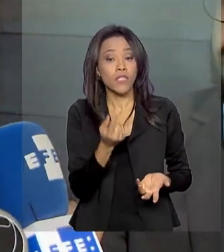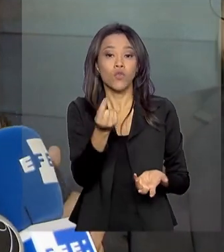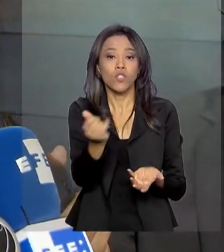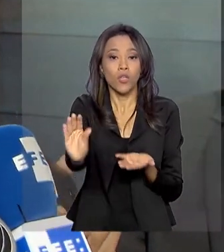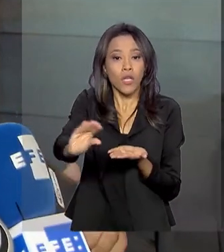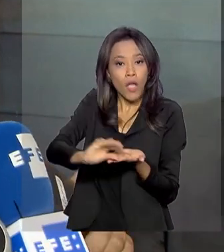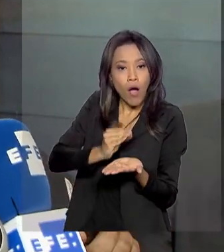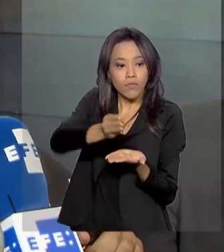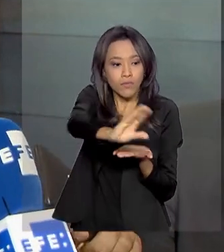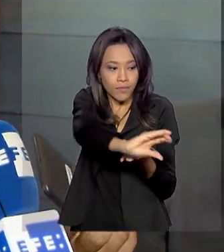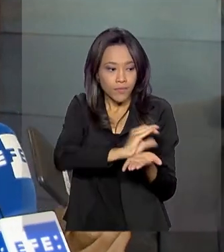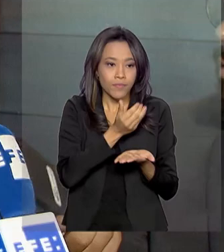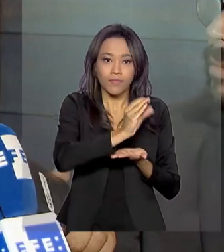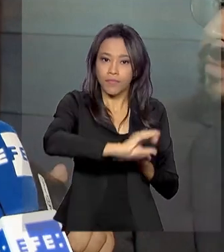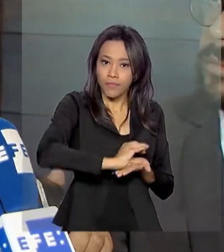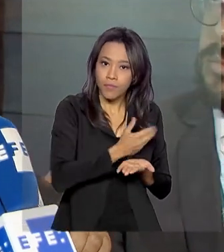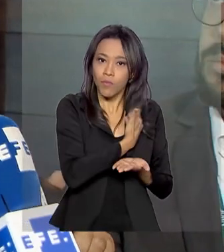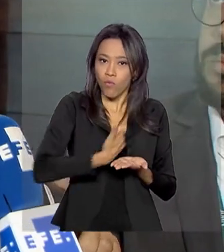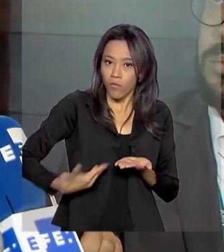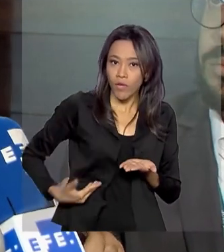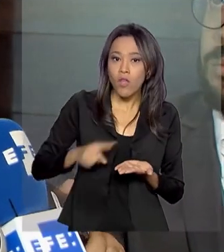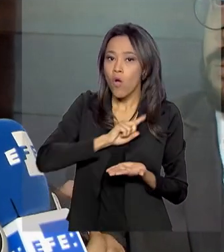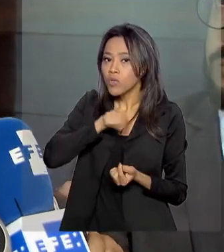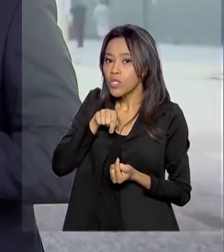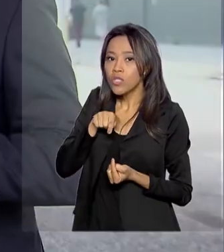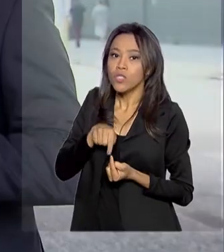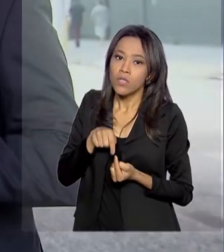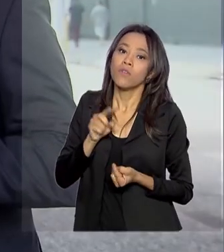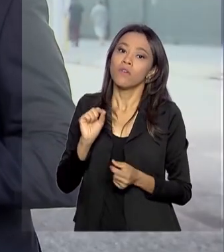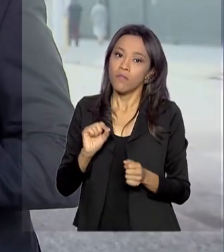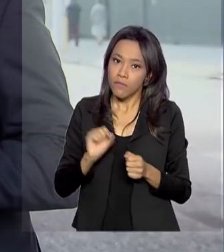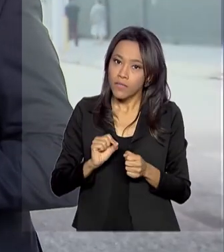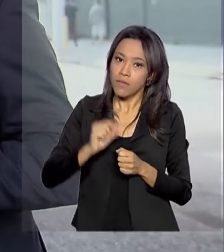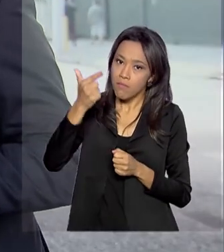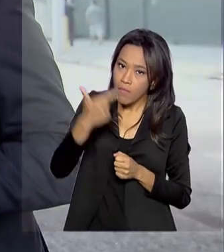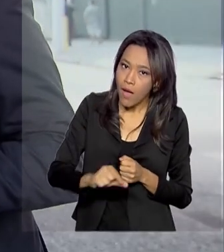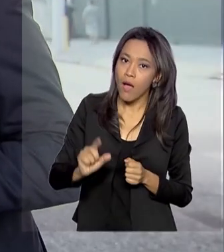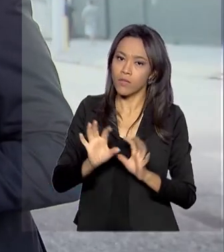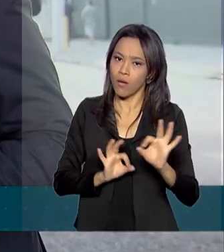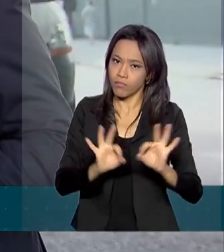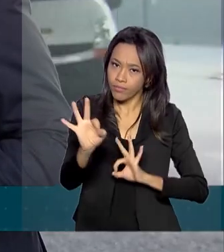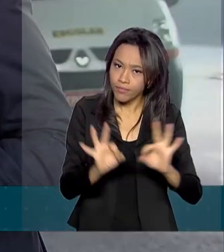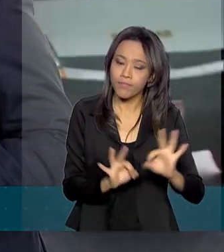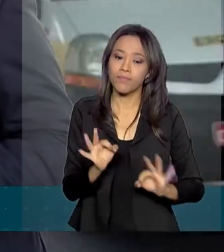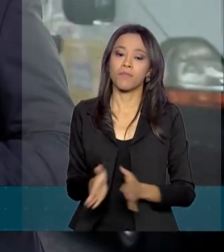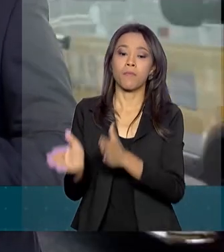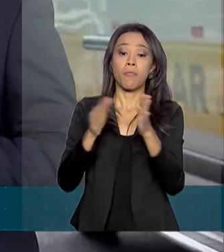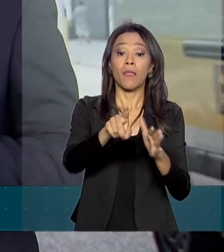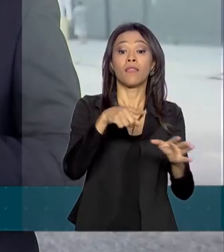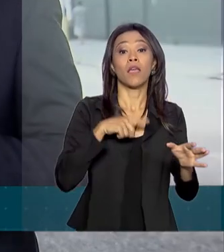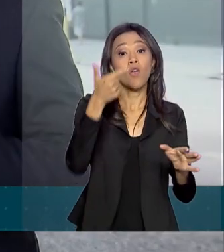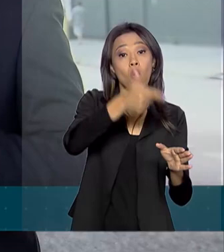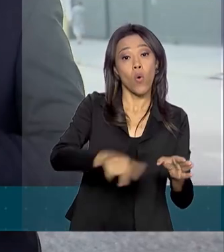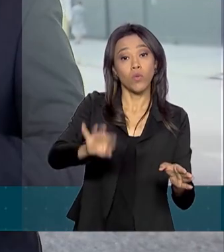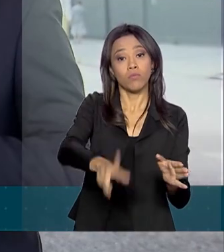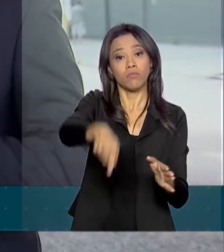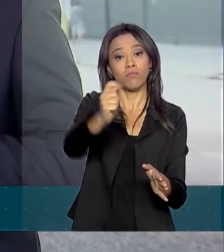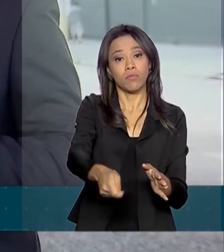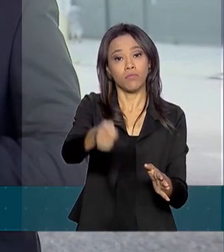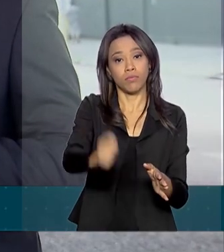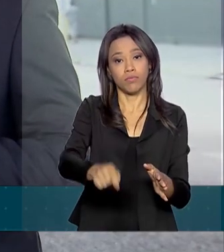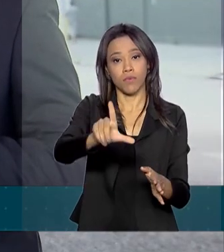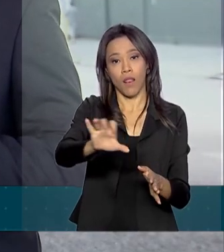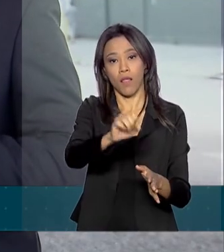por meio dessas concessões para fazer os investimentos na aviação regional. O governo também prepara o mega leilão da sessão onerosa do pré-sal.